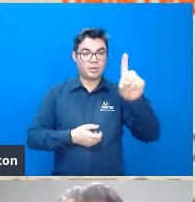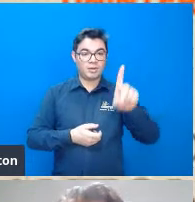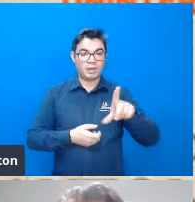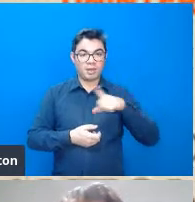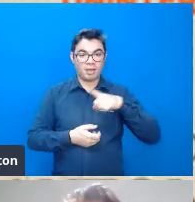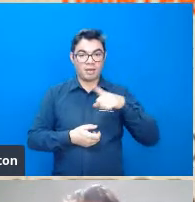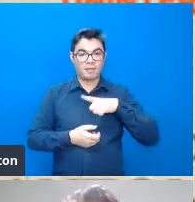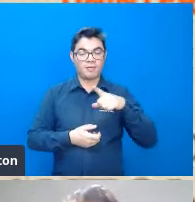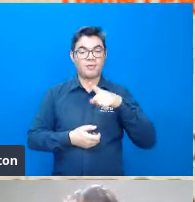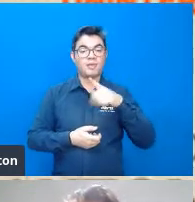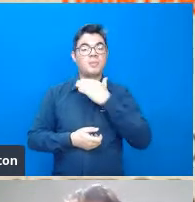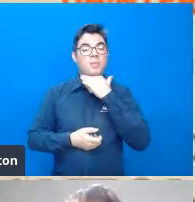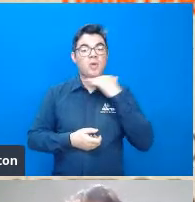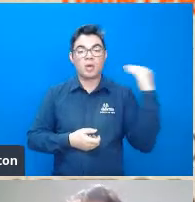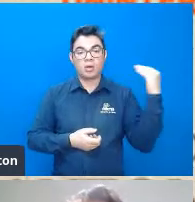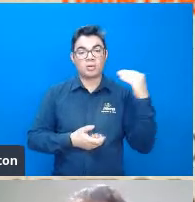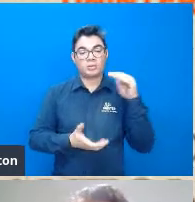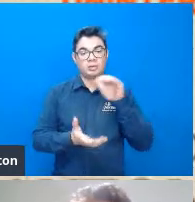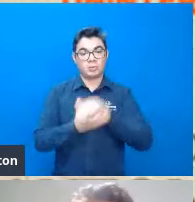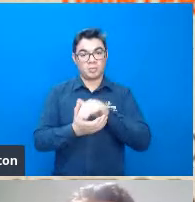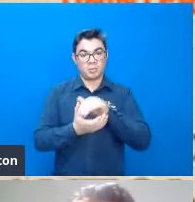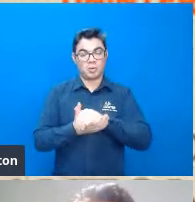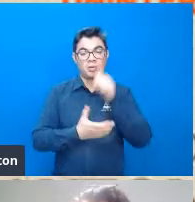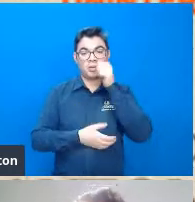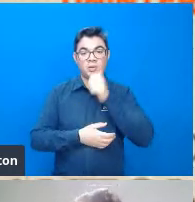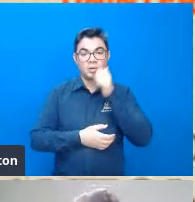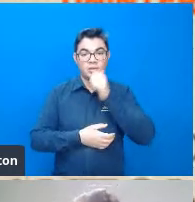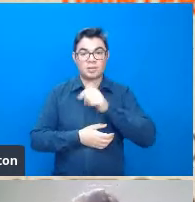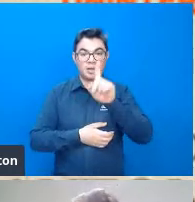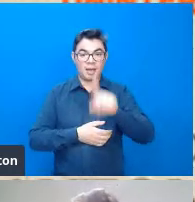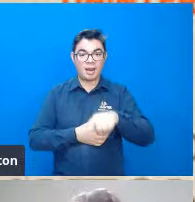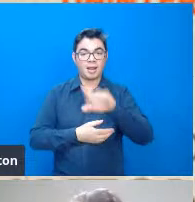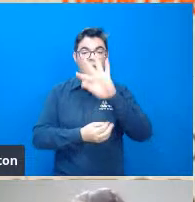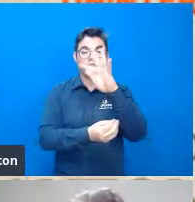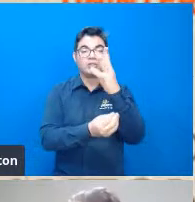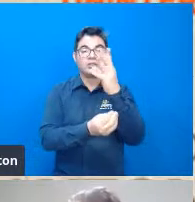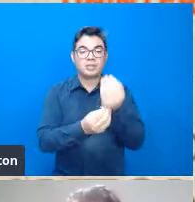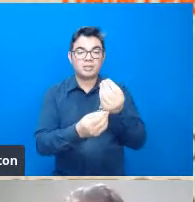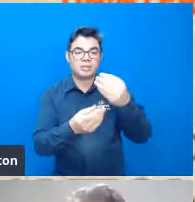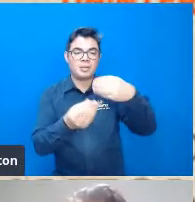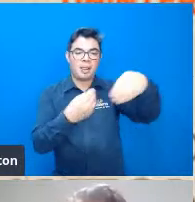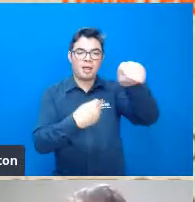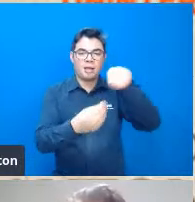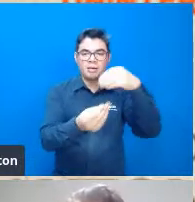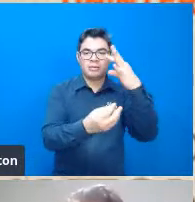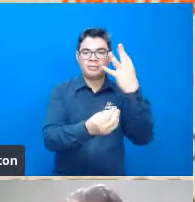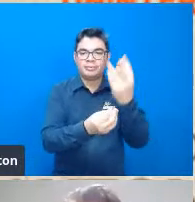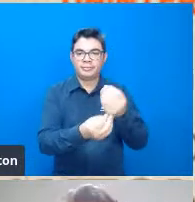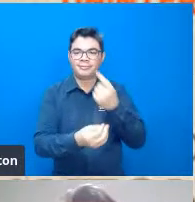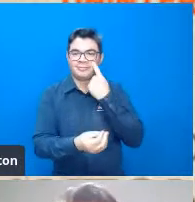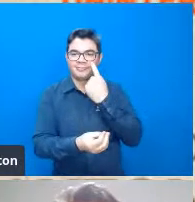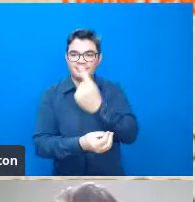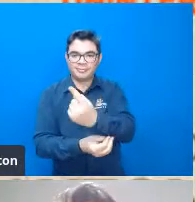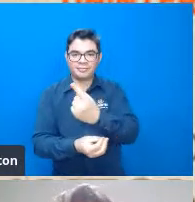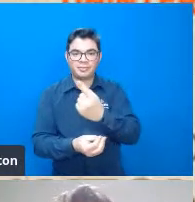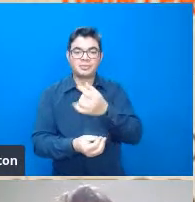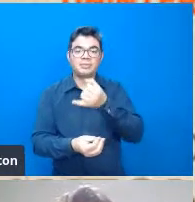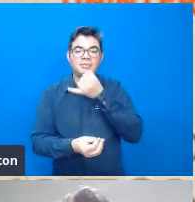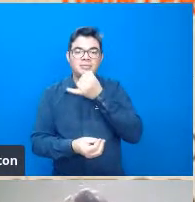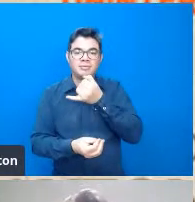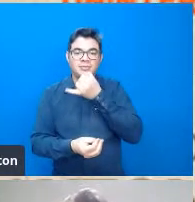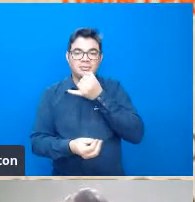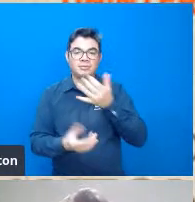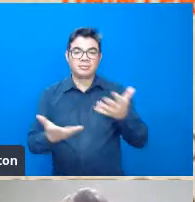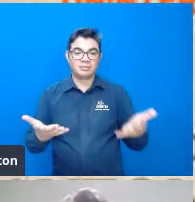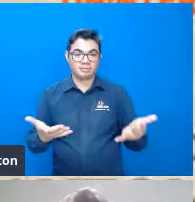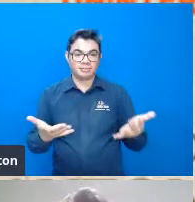da sua esposa a Marta Odum que era uma artista plástica pode passar por favor e ele ficou muito triste é óbvio